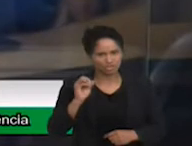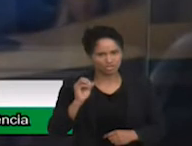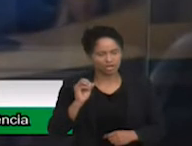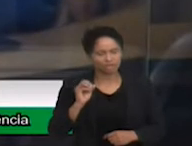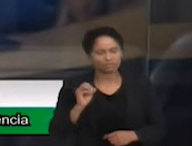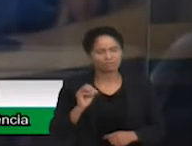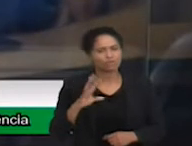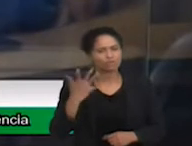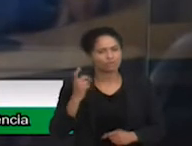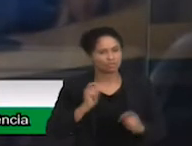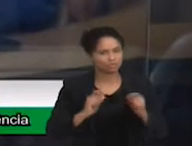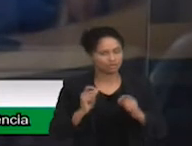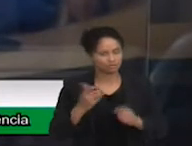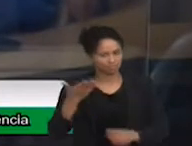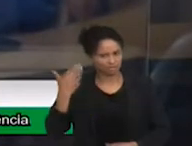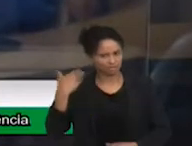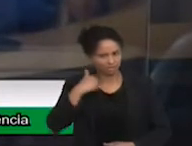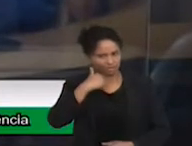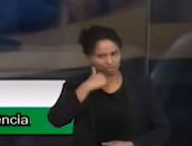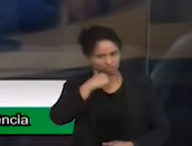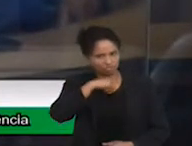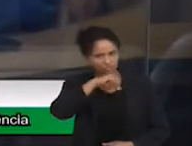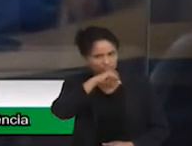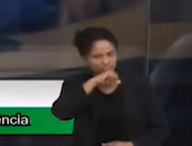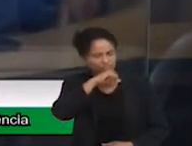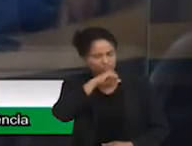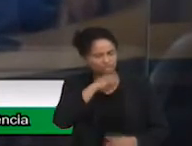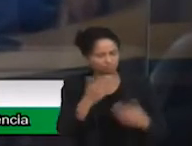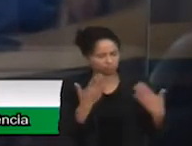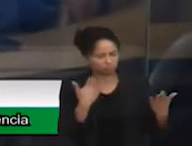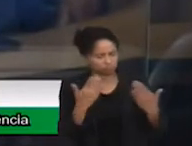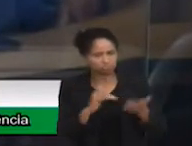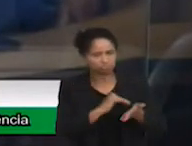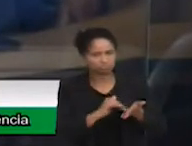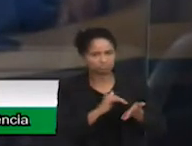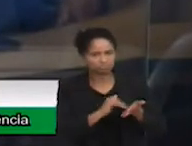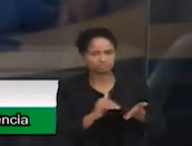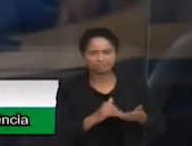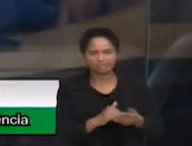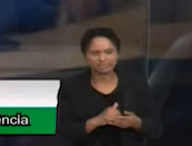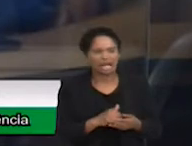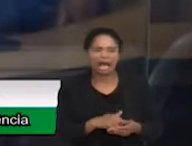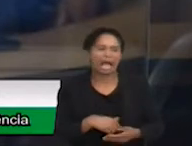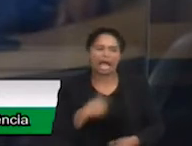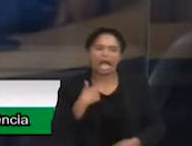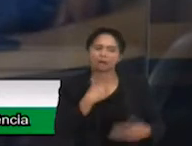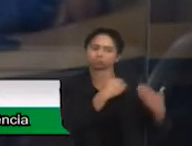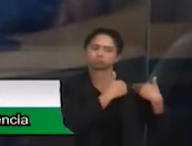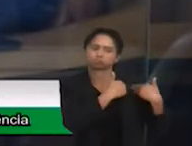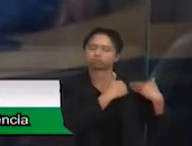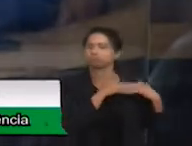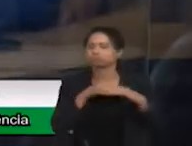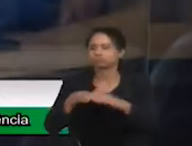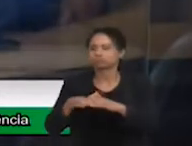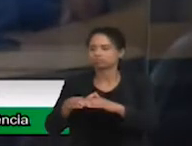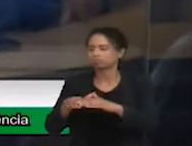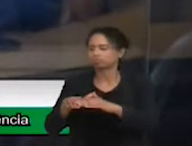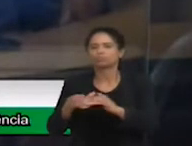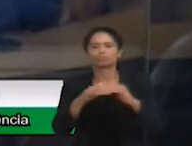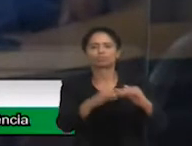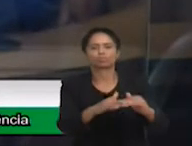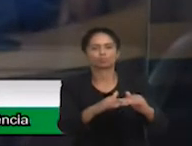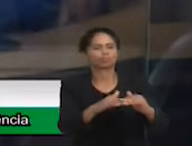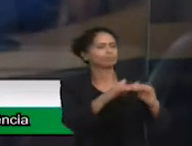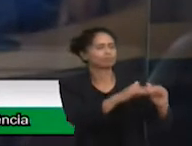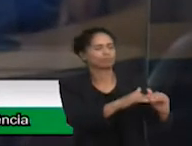quando ia falar com um secretário tal, o secretário do meu garrafo para outro secretário, ficava aquele jogo de empurra. E o prefeito